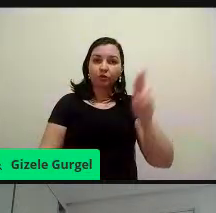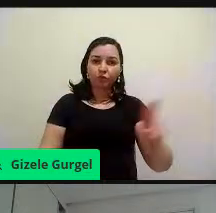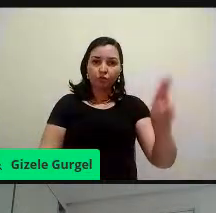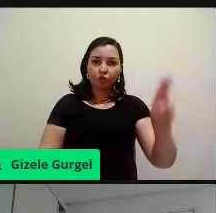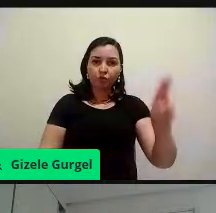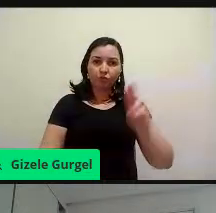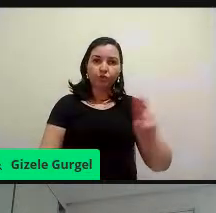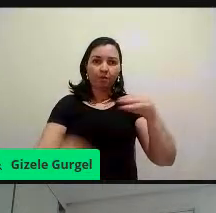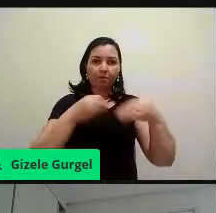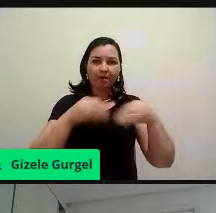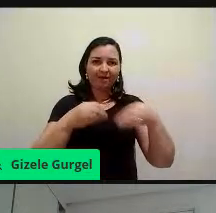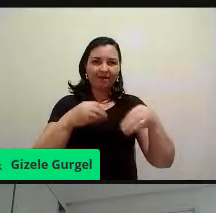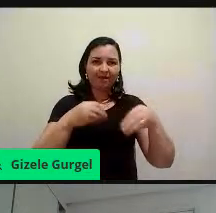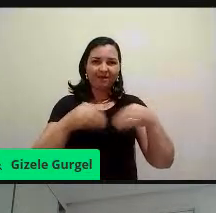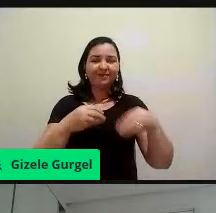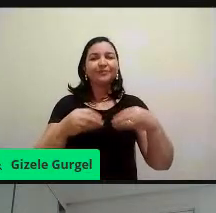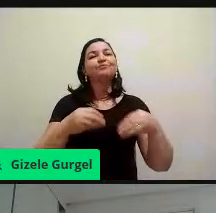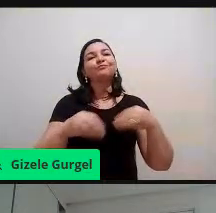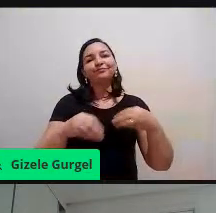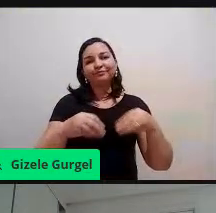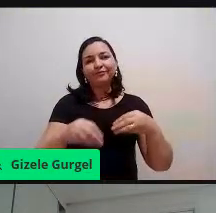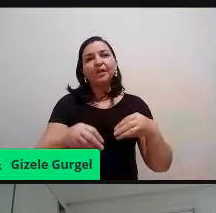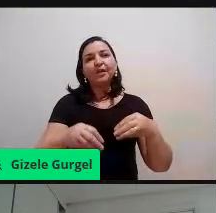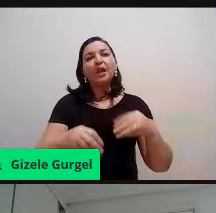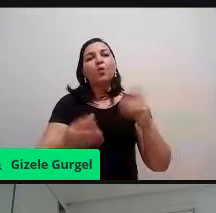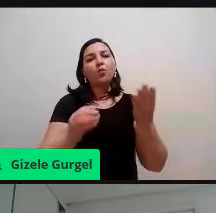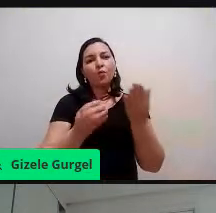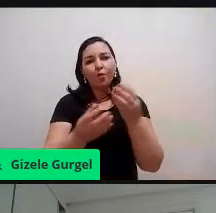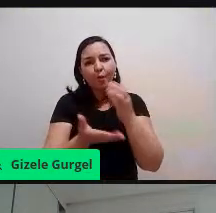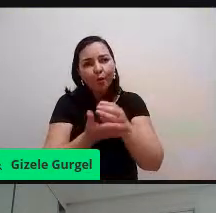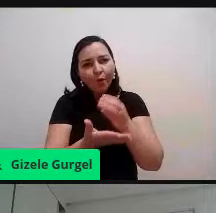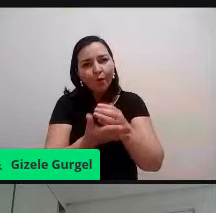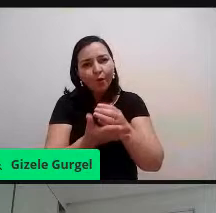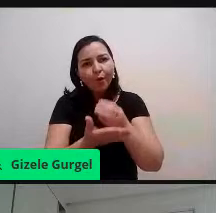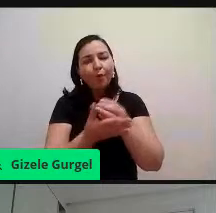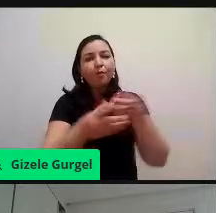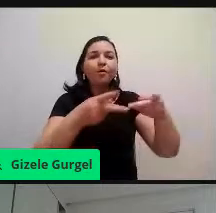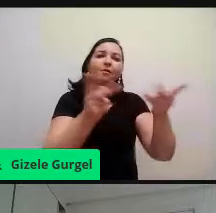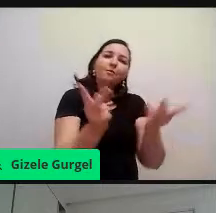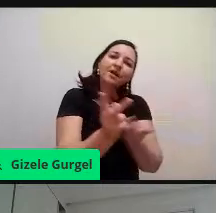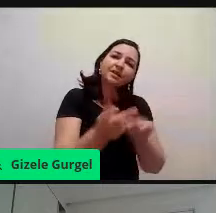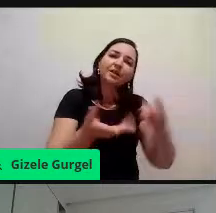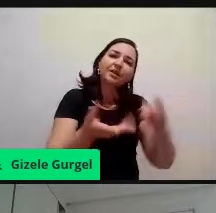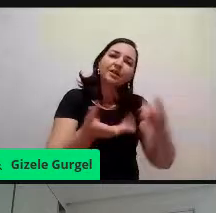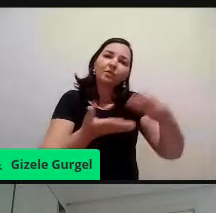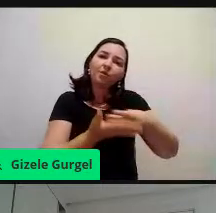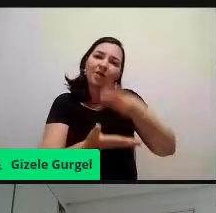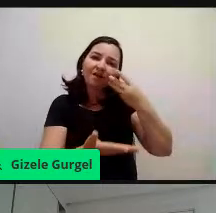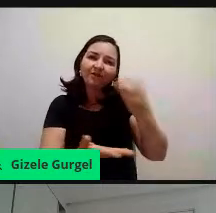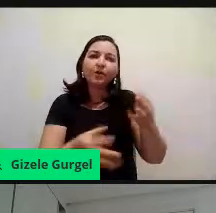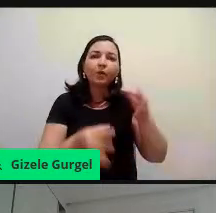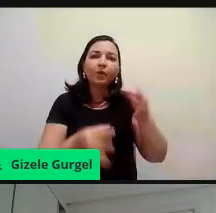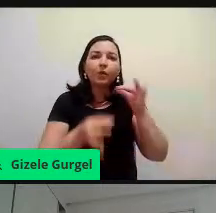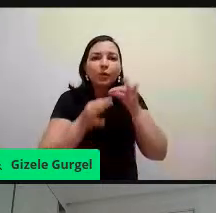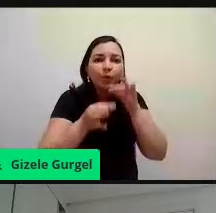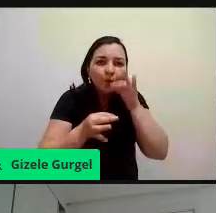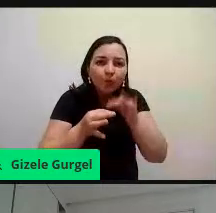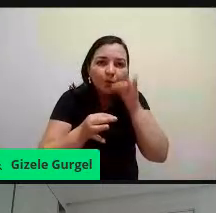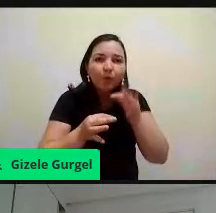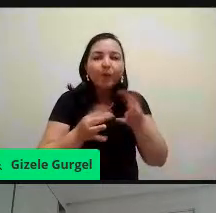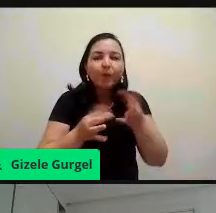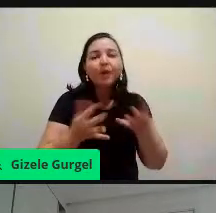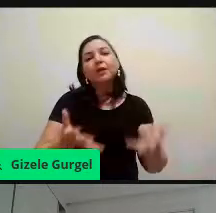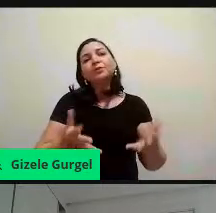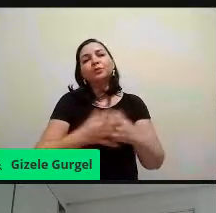maioria dos plásticos são de uso único, é o copo descartável, é o pratinho, é o gafinho, é o canudo, né,